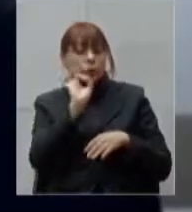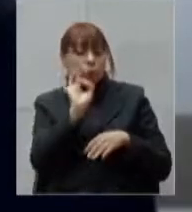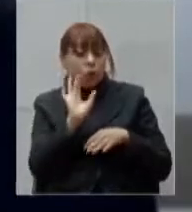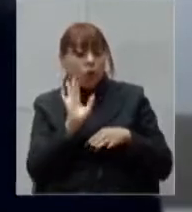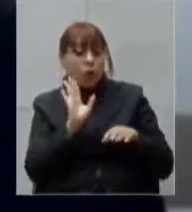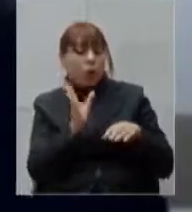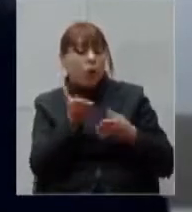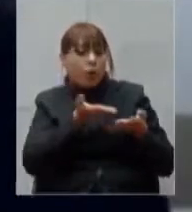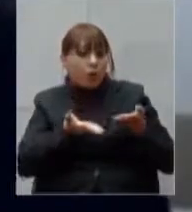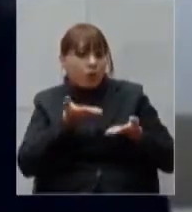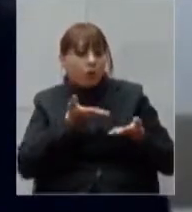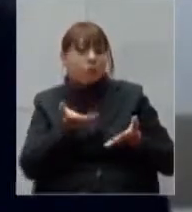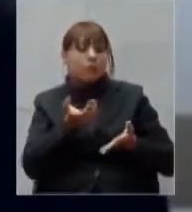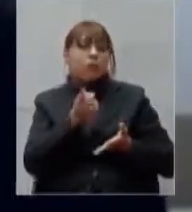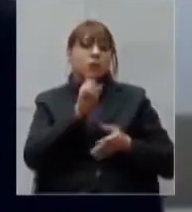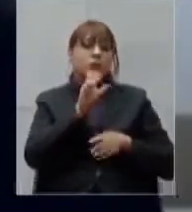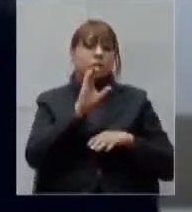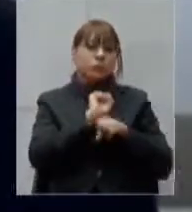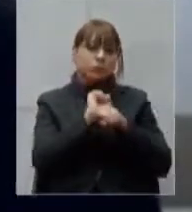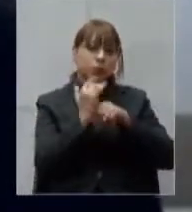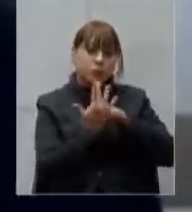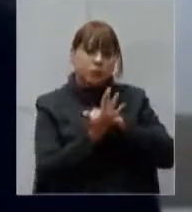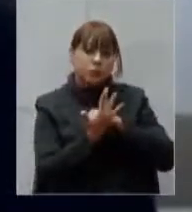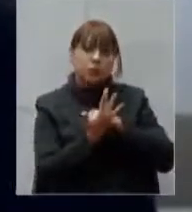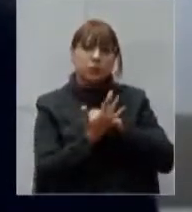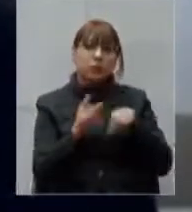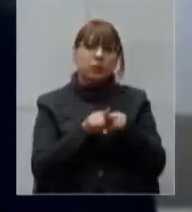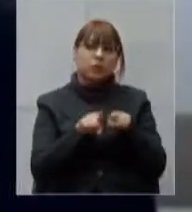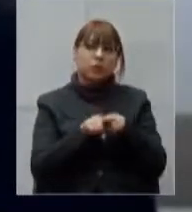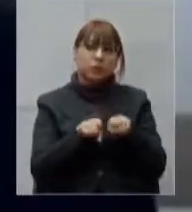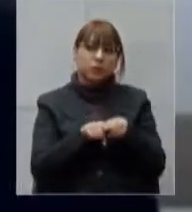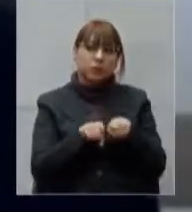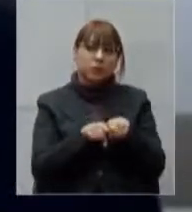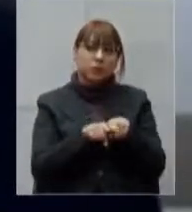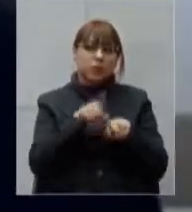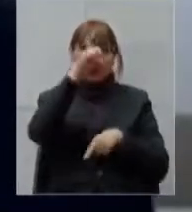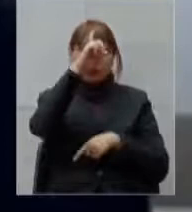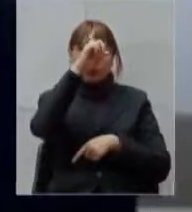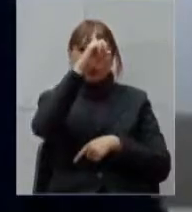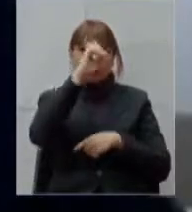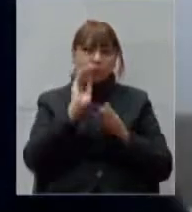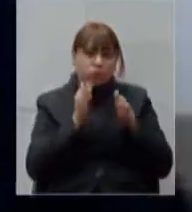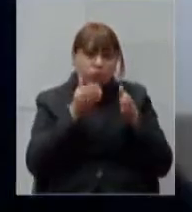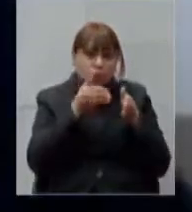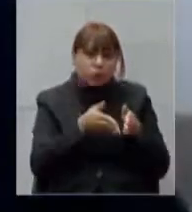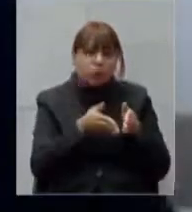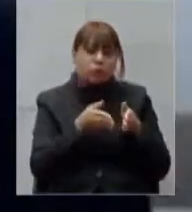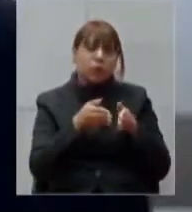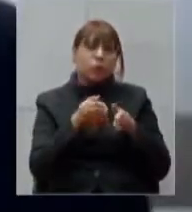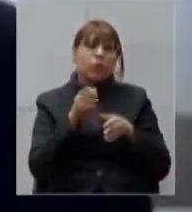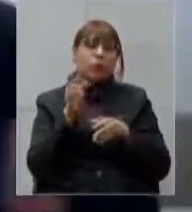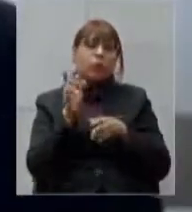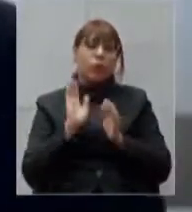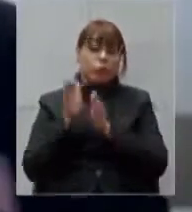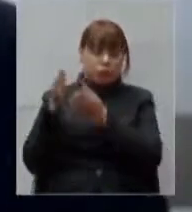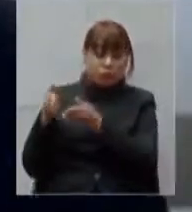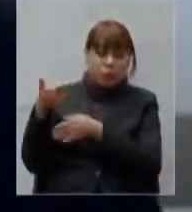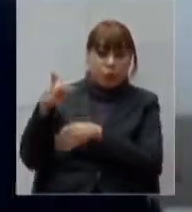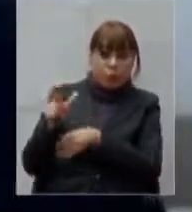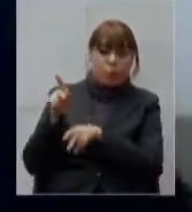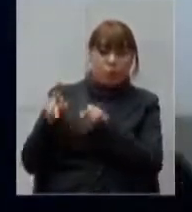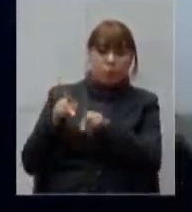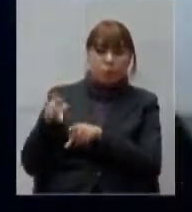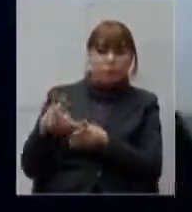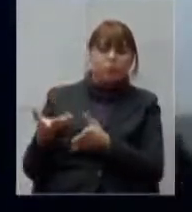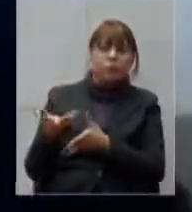e dentro do público também hospital especificamente para o público, então um hospital privado outro